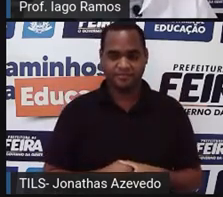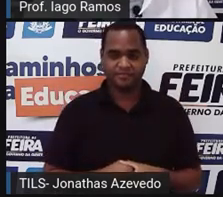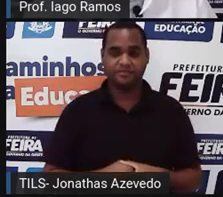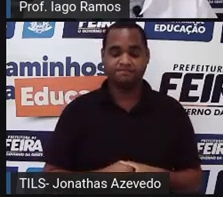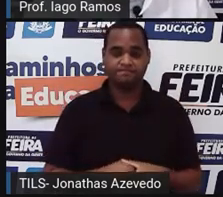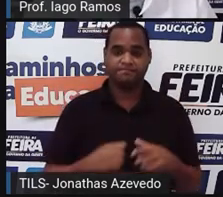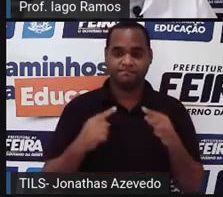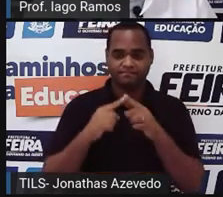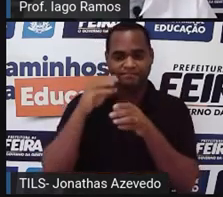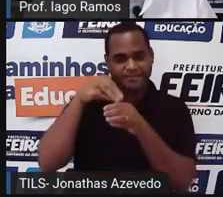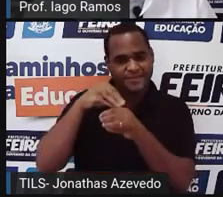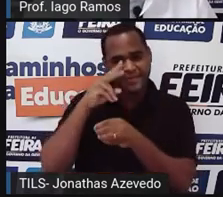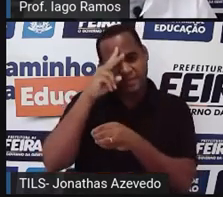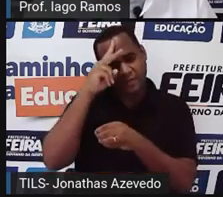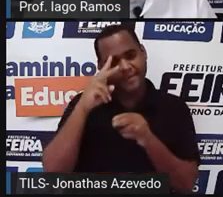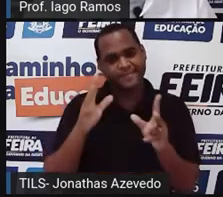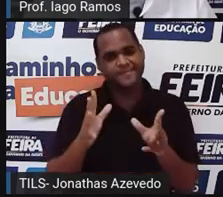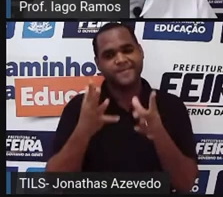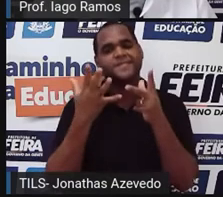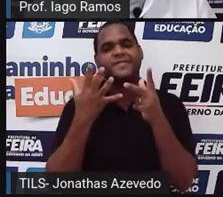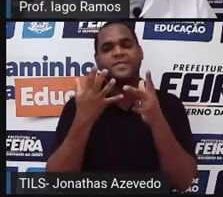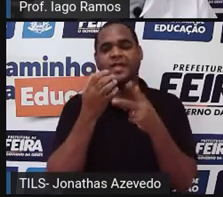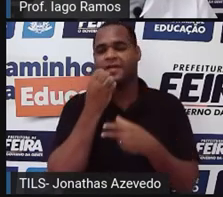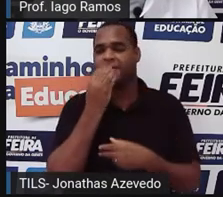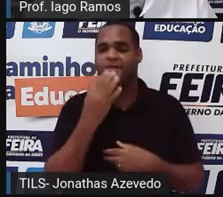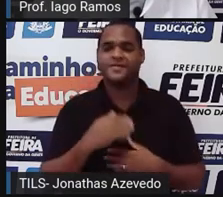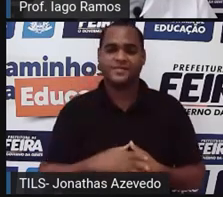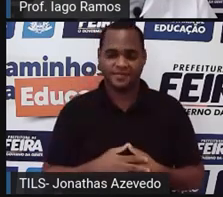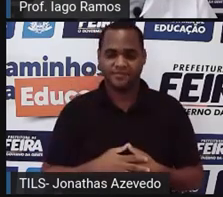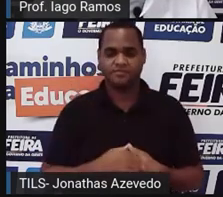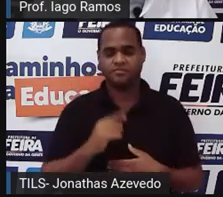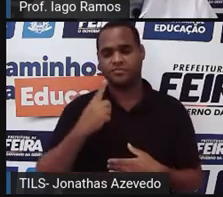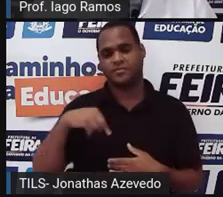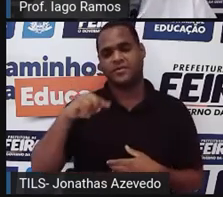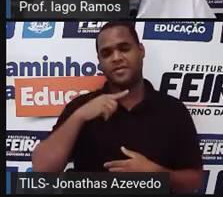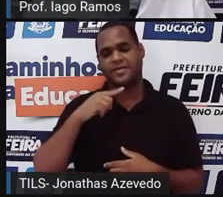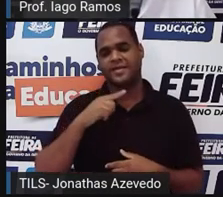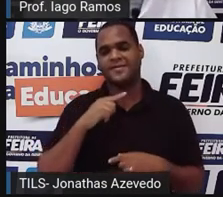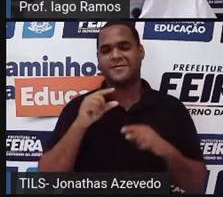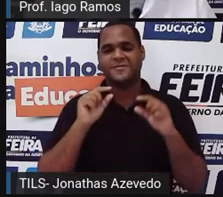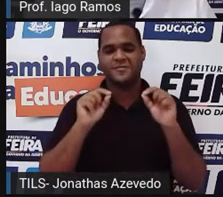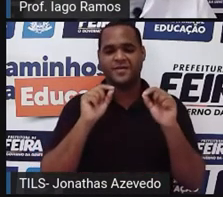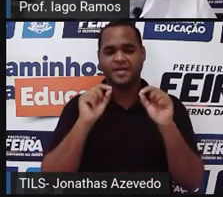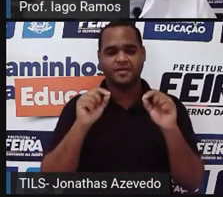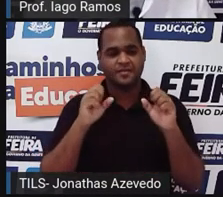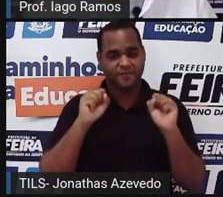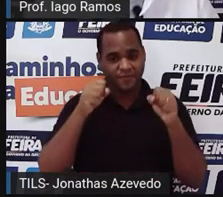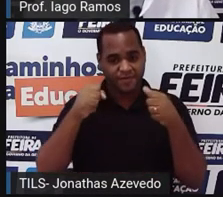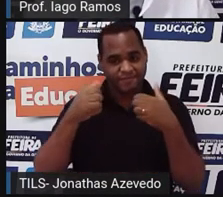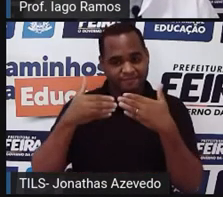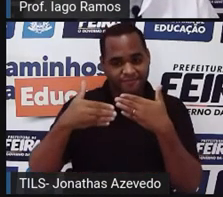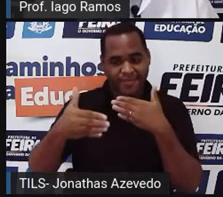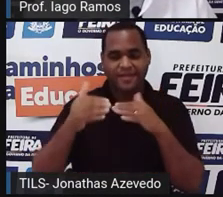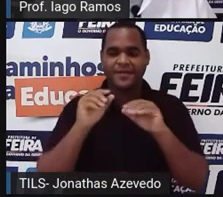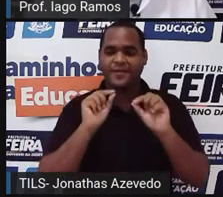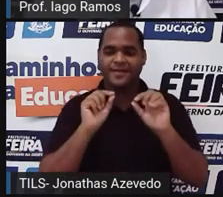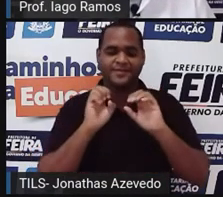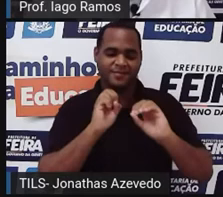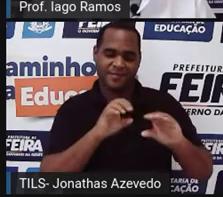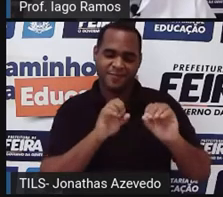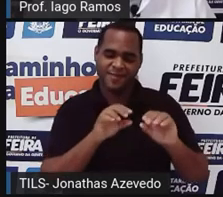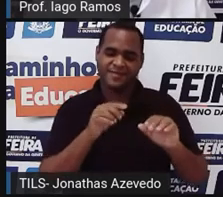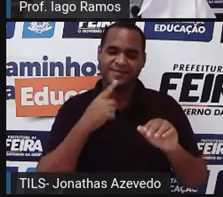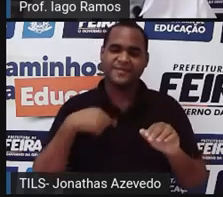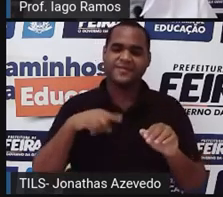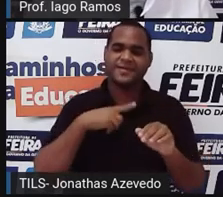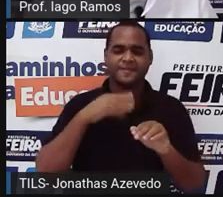dessa história aí de inspiração, né, a gente vai aqui agora avançar na nossa aula para a